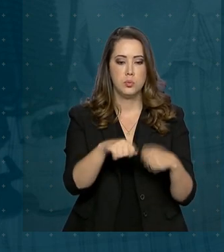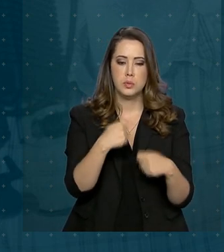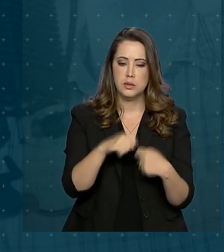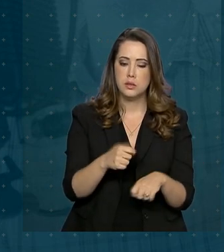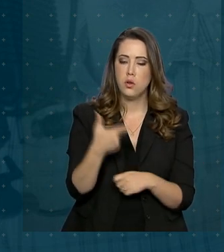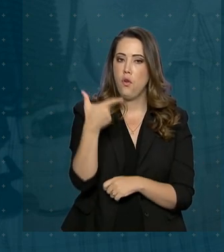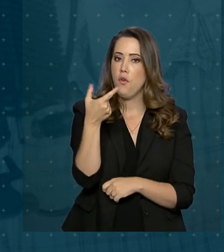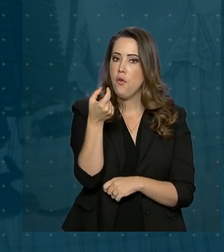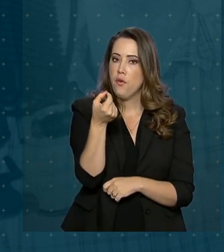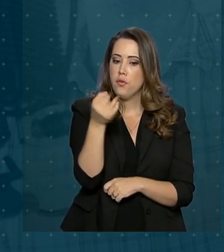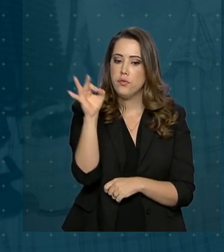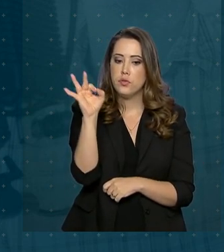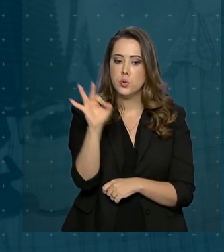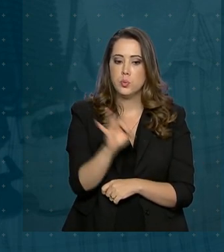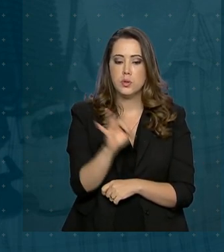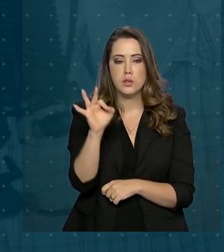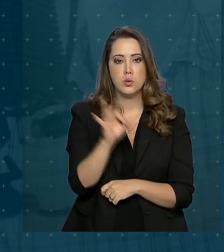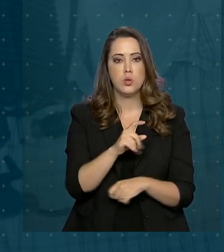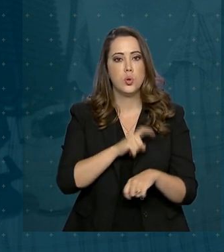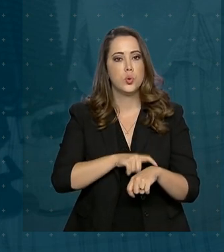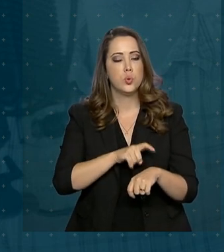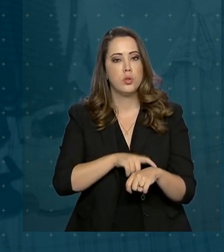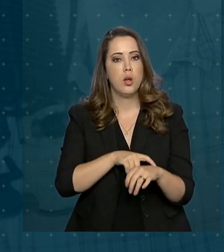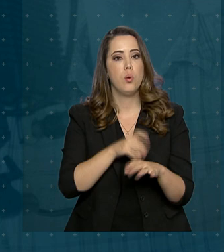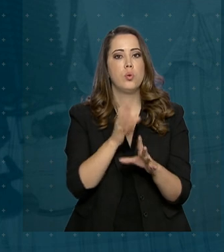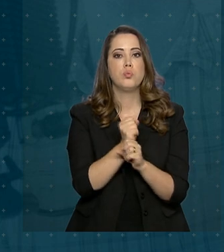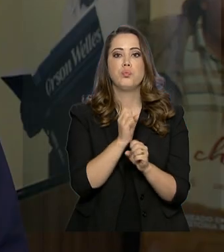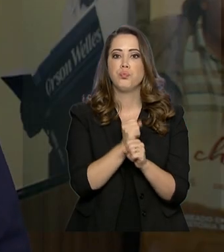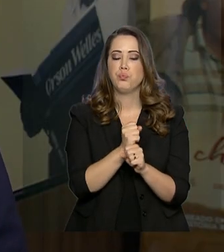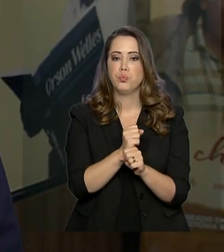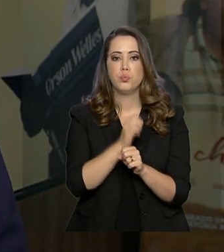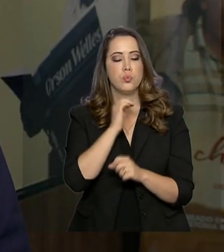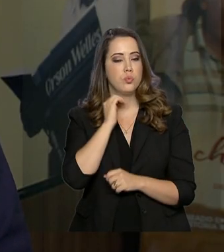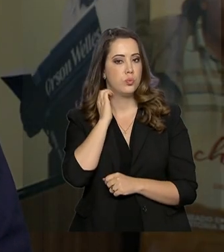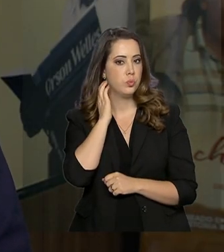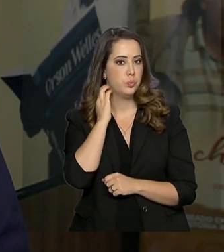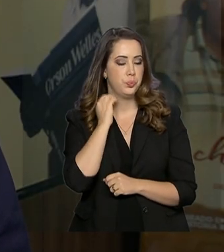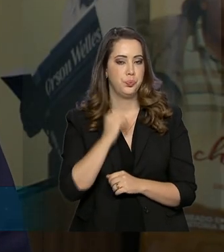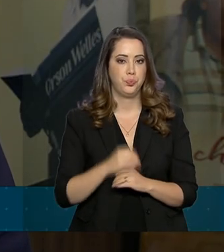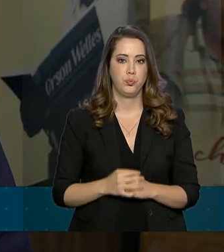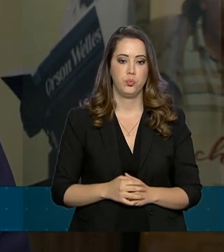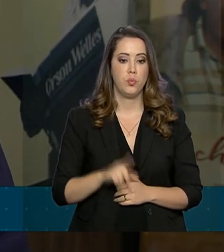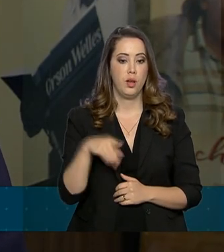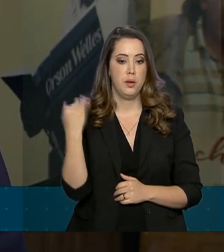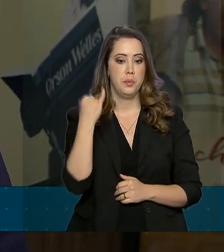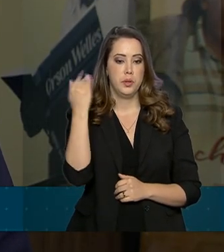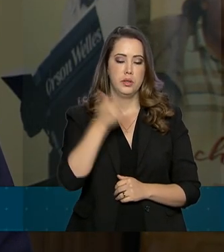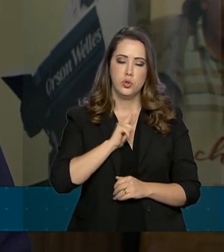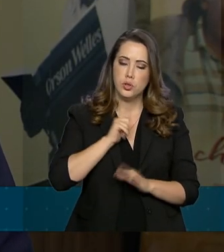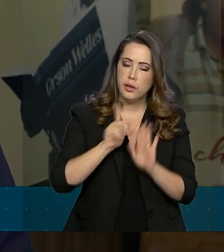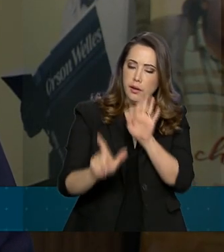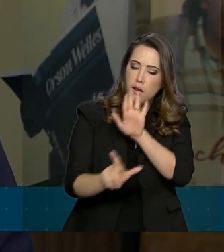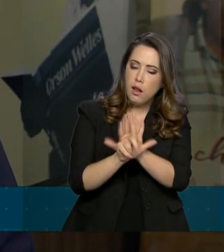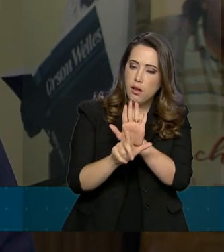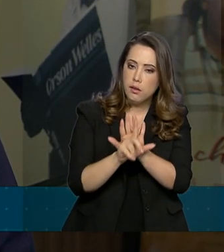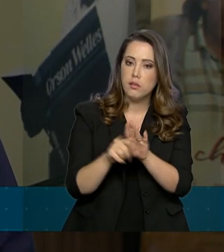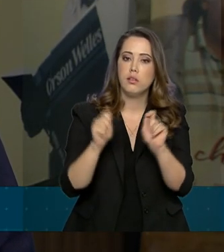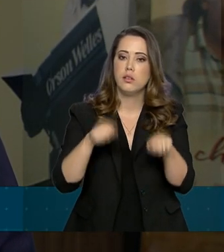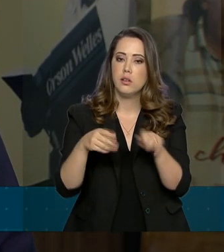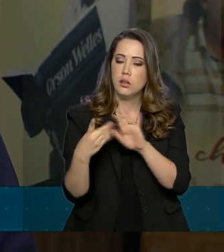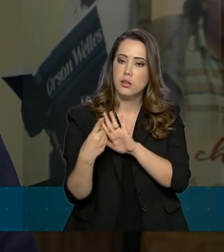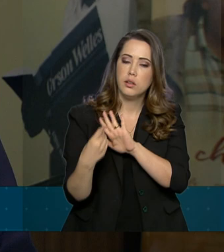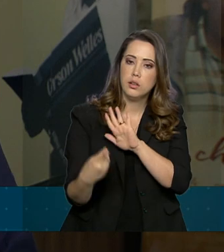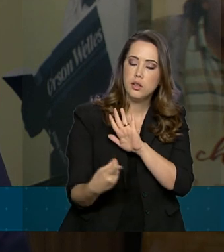beneficiadas com uma redução de 20% na hora do cálculo. É importante que tenha essa legislação, é importante que tenha esse